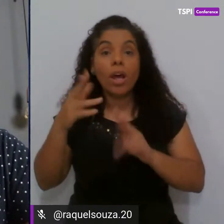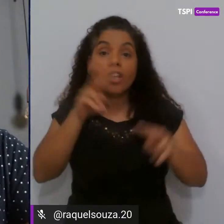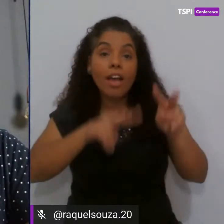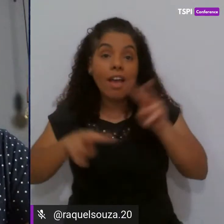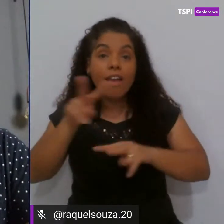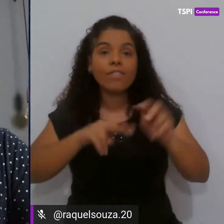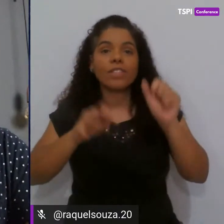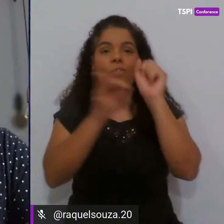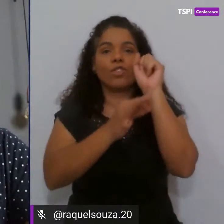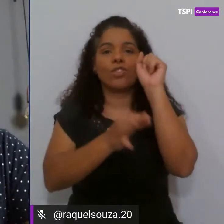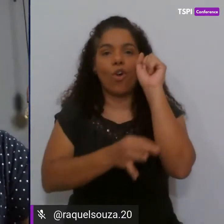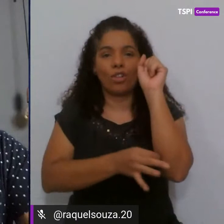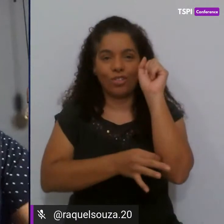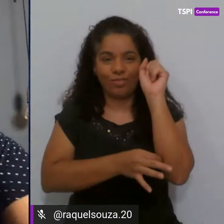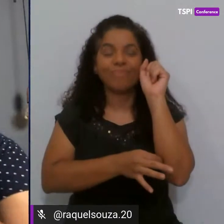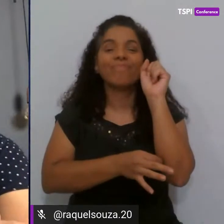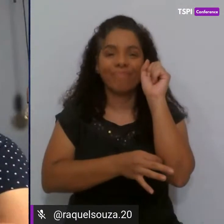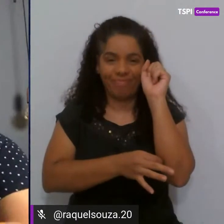de código.